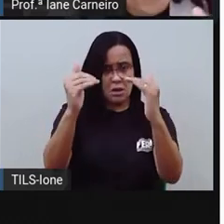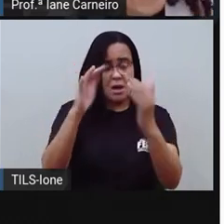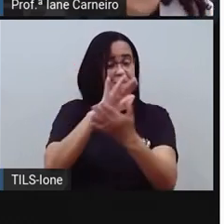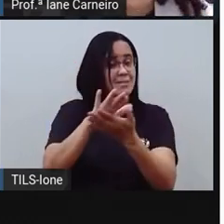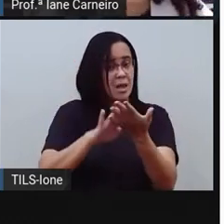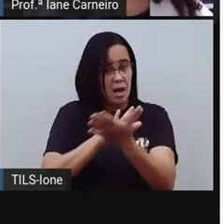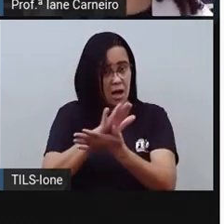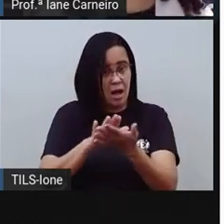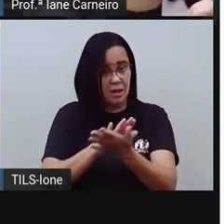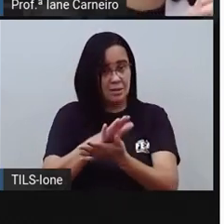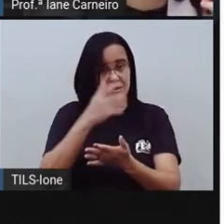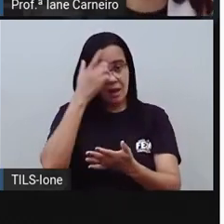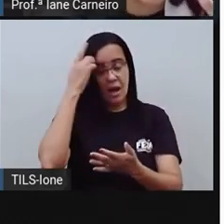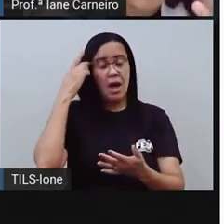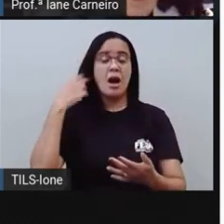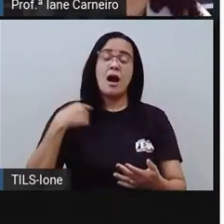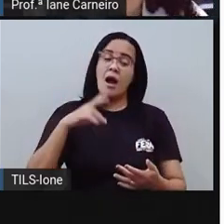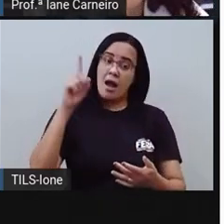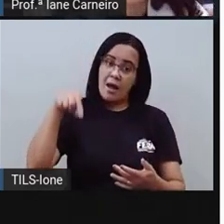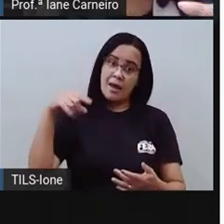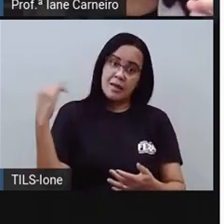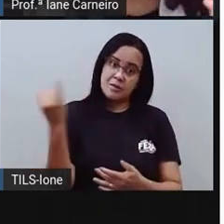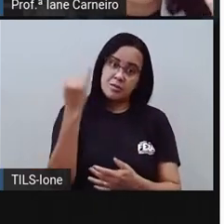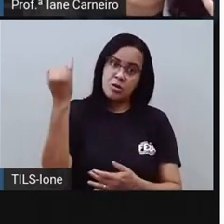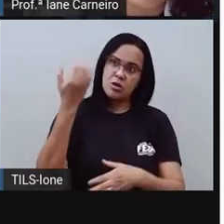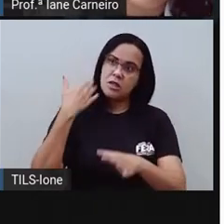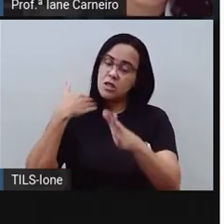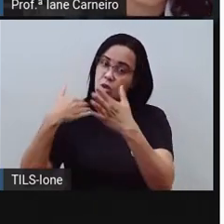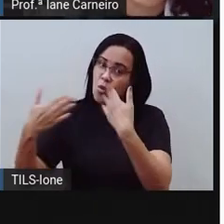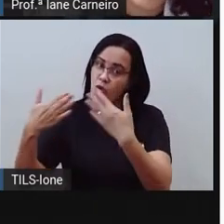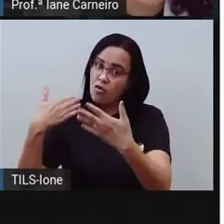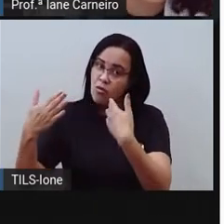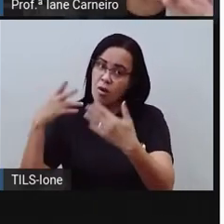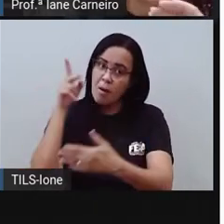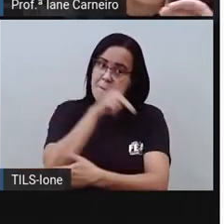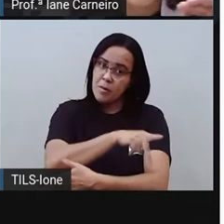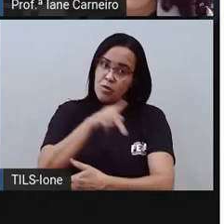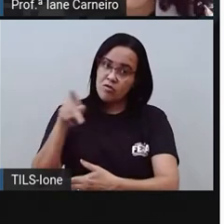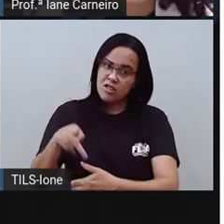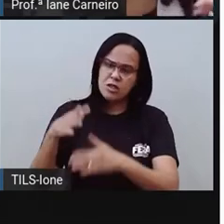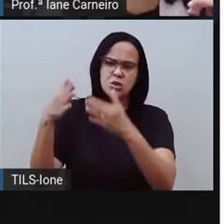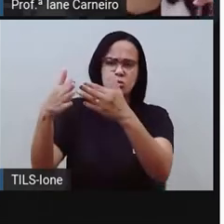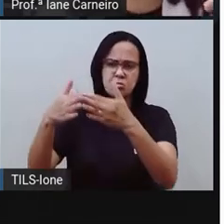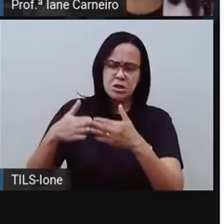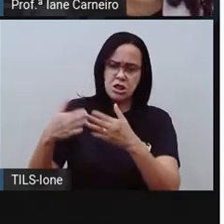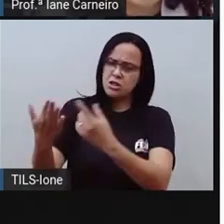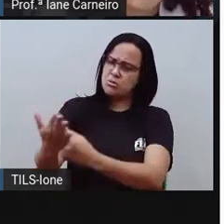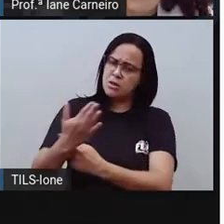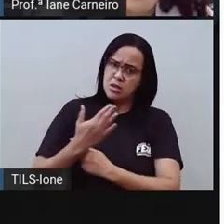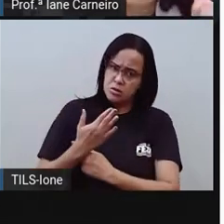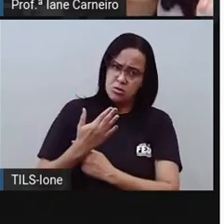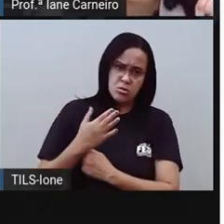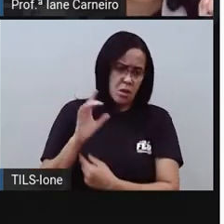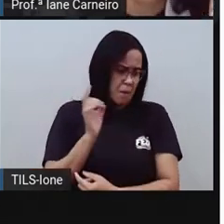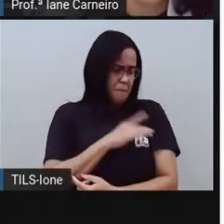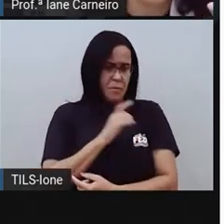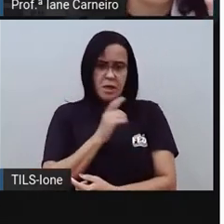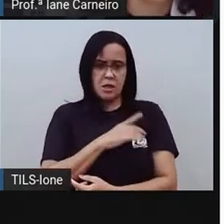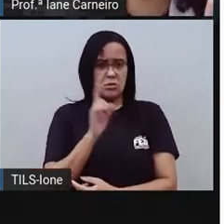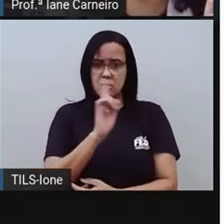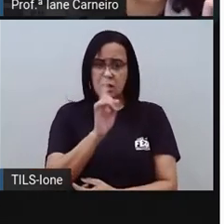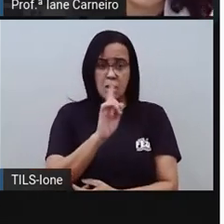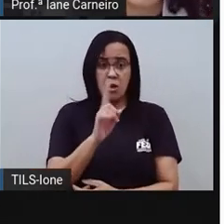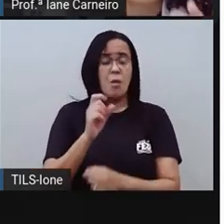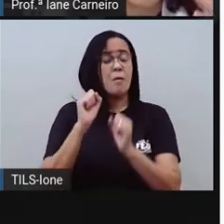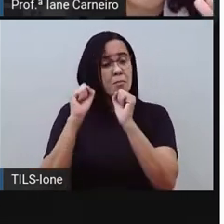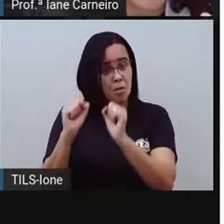buscar os seus professores, conversar com eles, pedir ajuda, tá certo? Não tenha medo de pedir ajuda a um adulto,